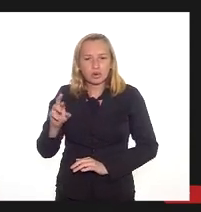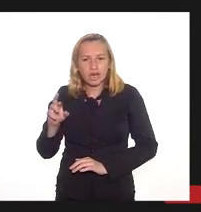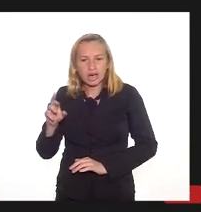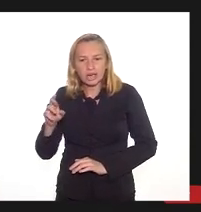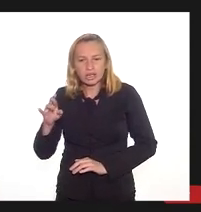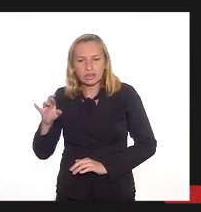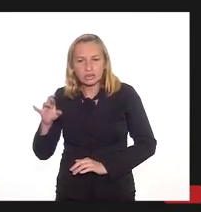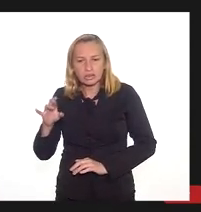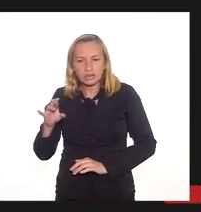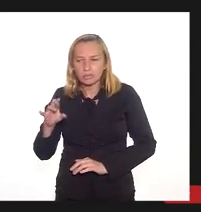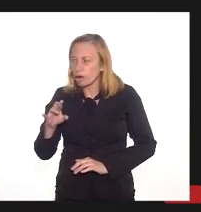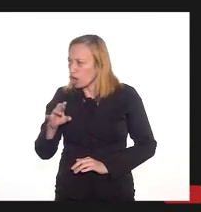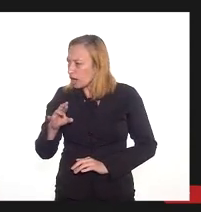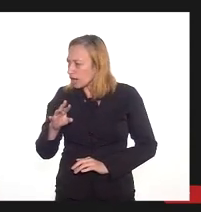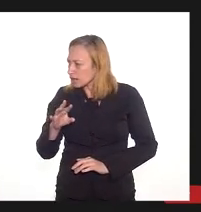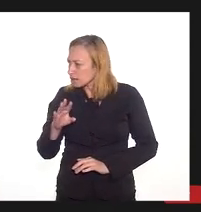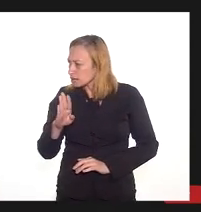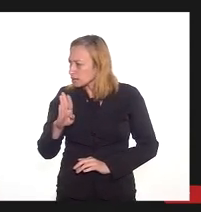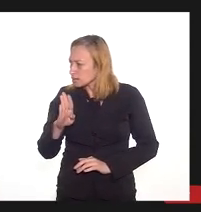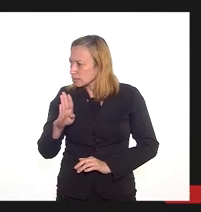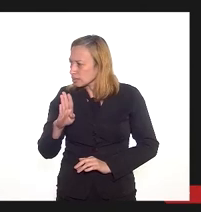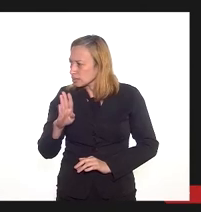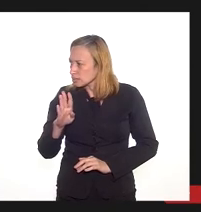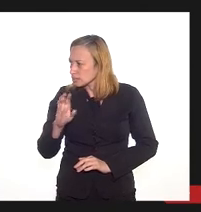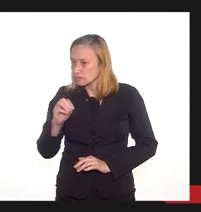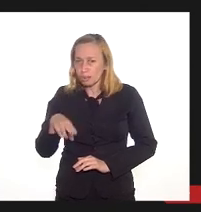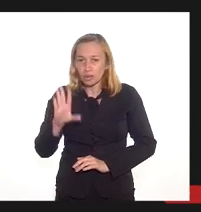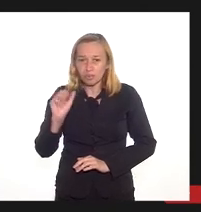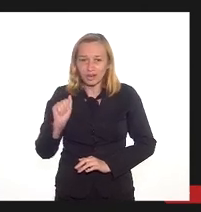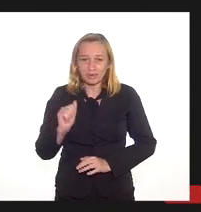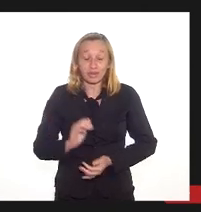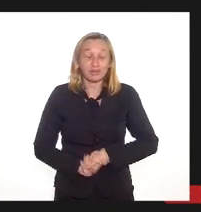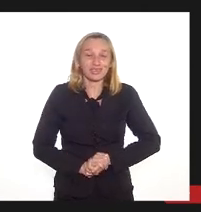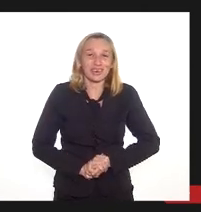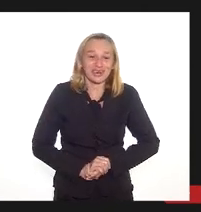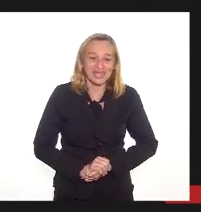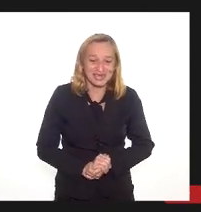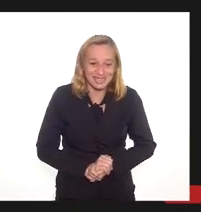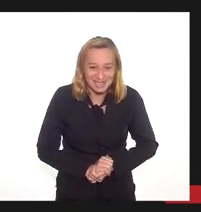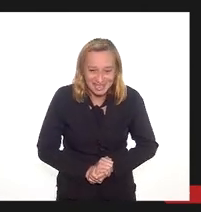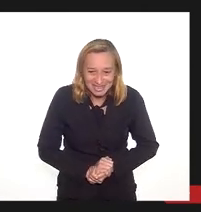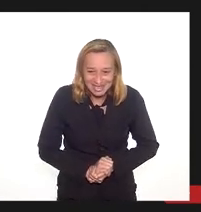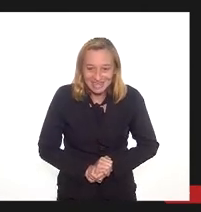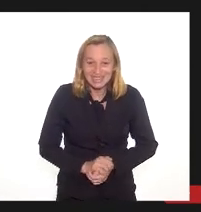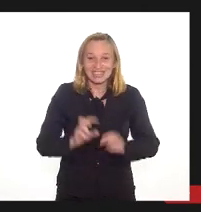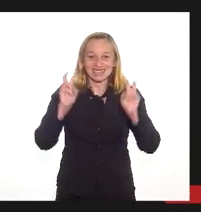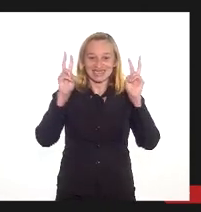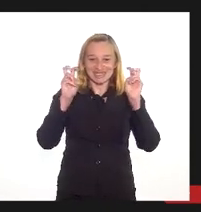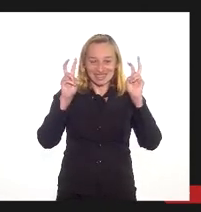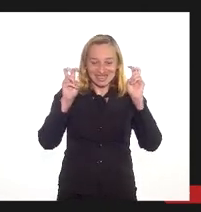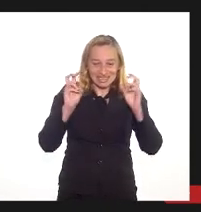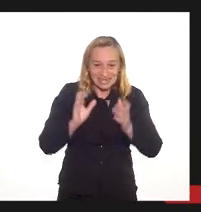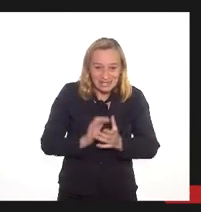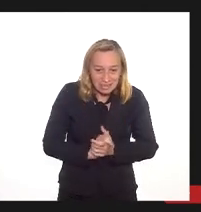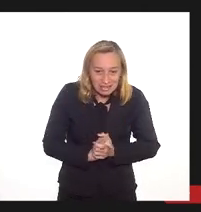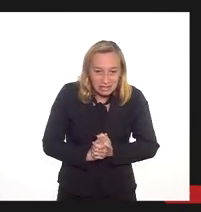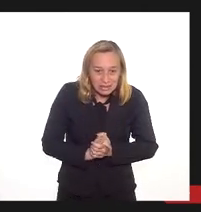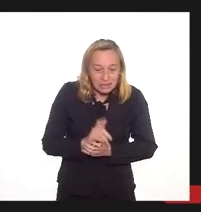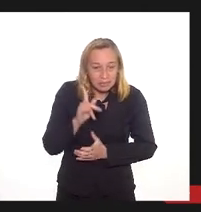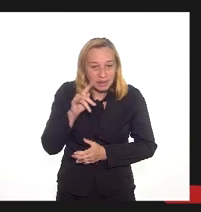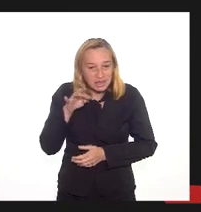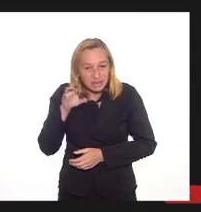O Ministério Público Federal em São João do Meriti vem acompanhando essa questão do patrimônio público federal